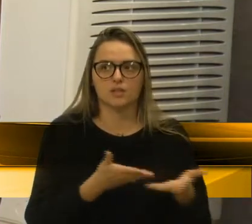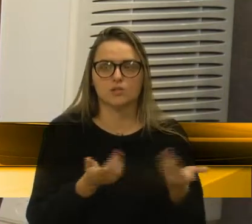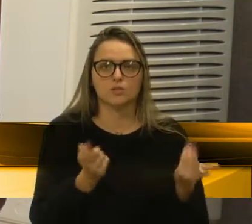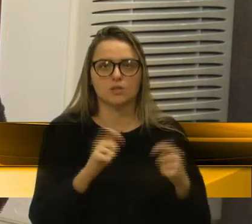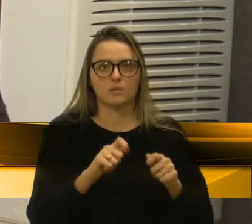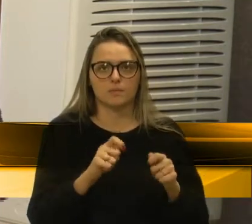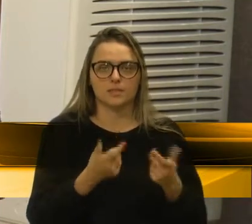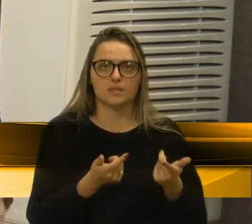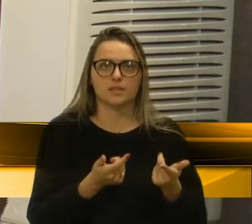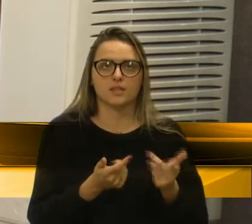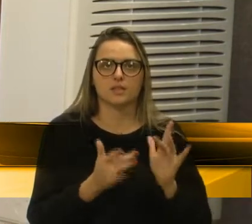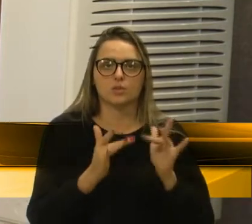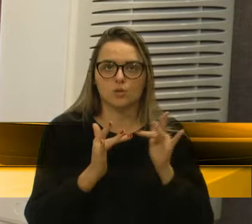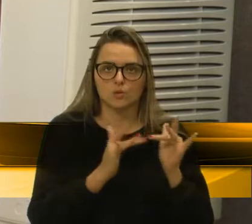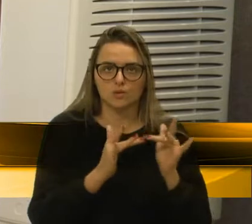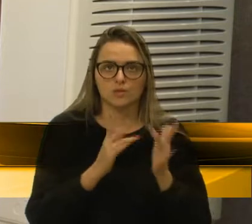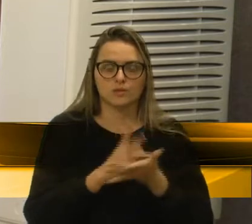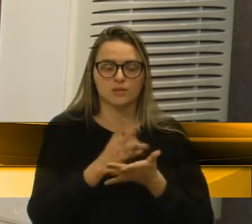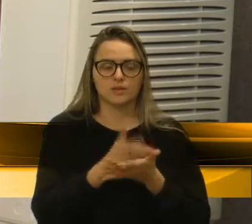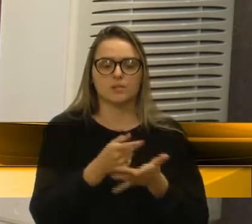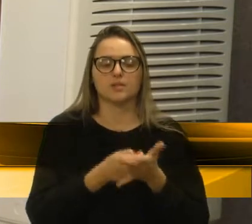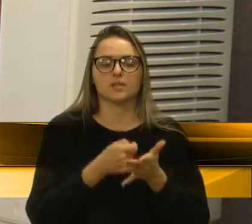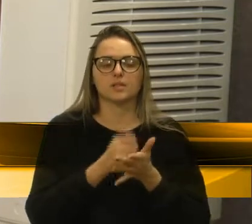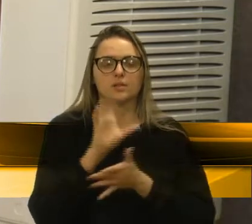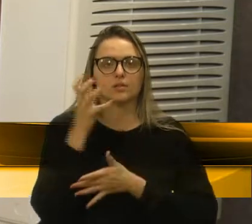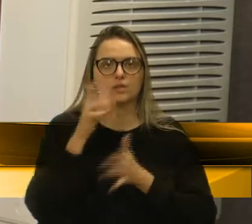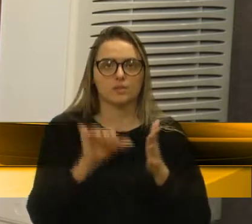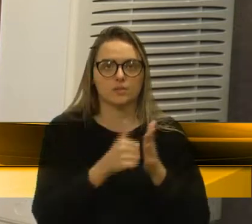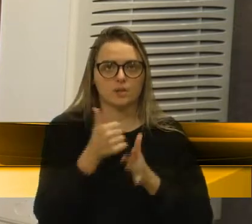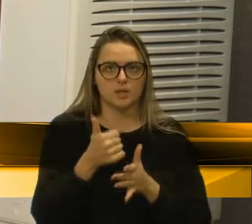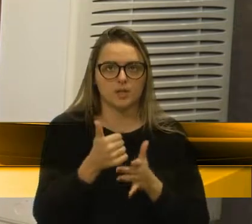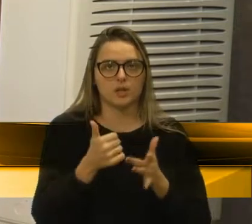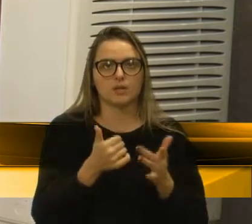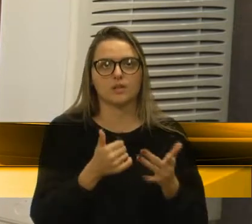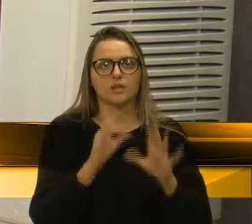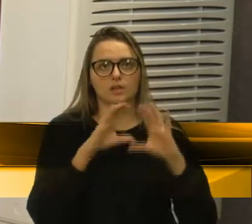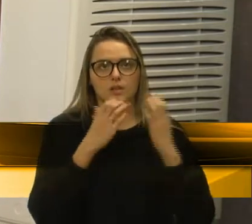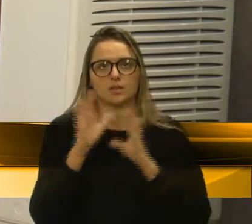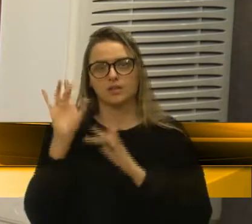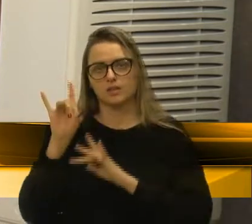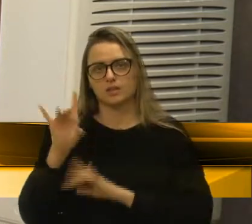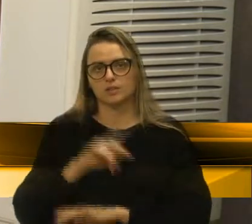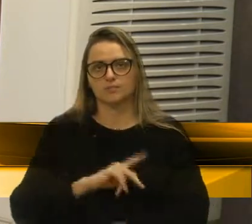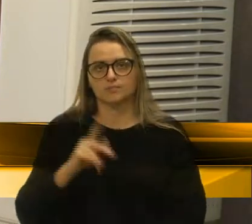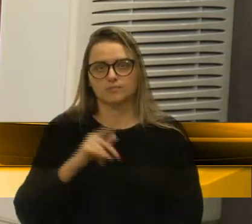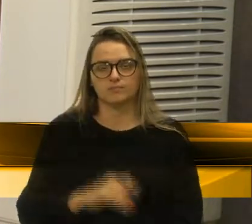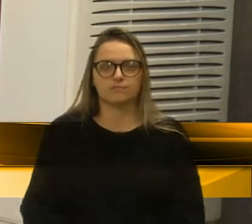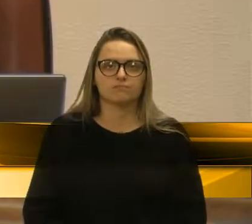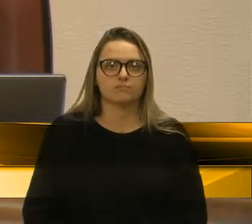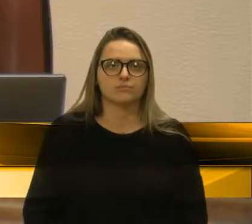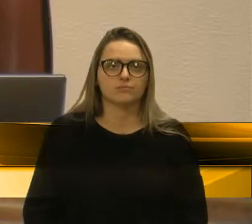presteza, e sempre sugerindo soluções positivas para a comunidade. Era isso, senhora presidente.